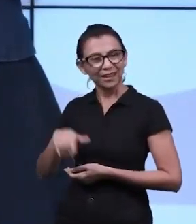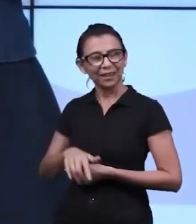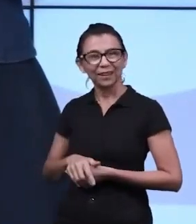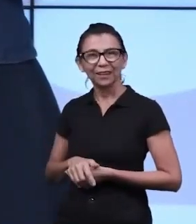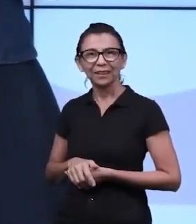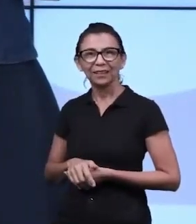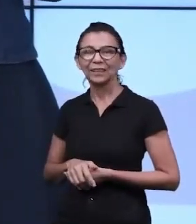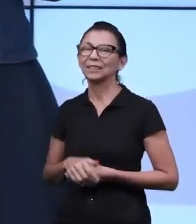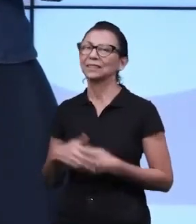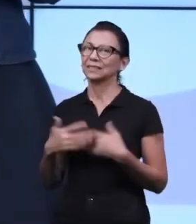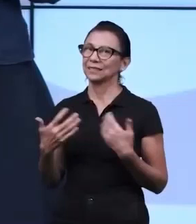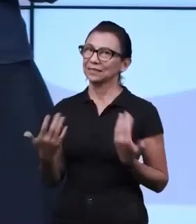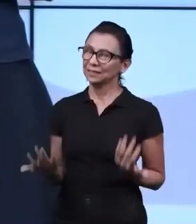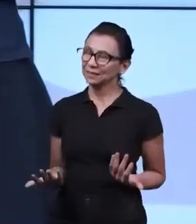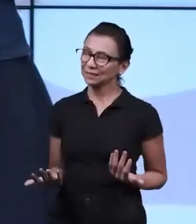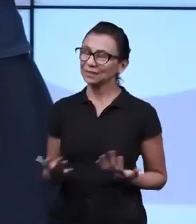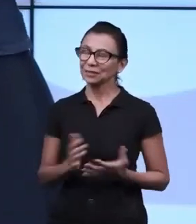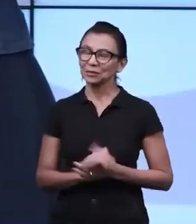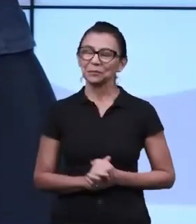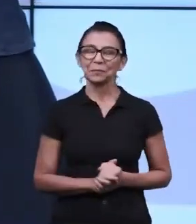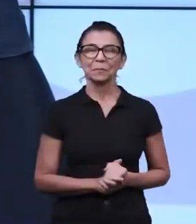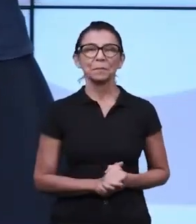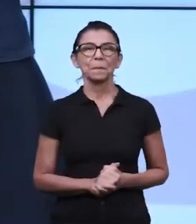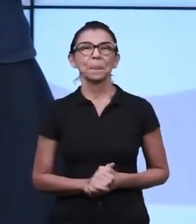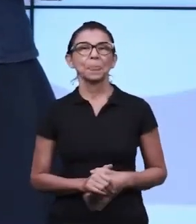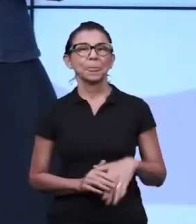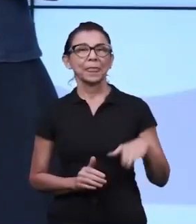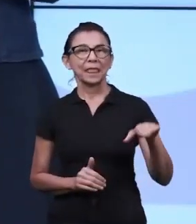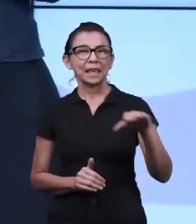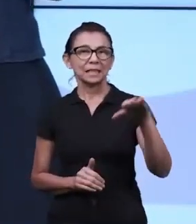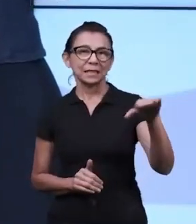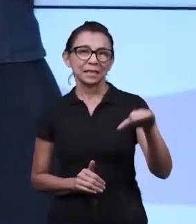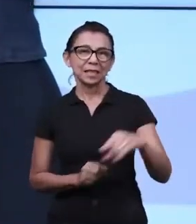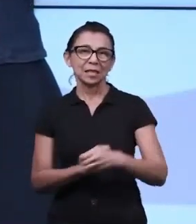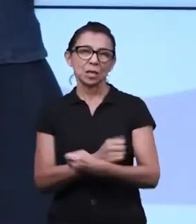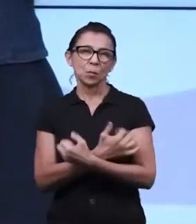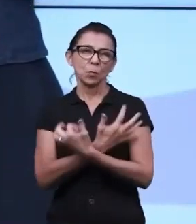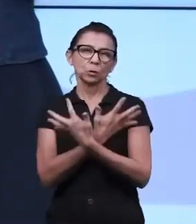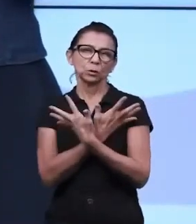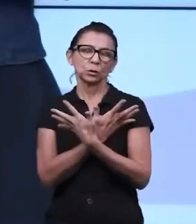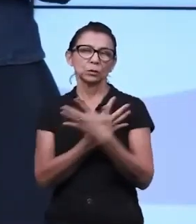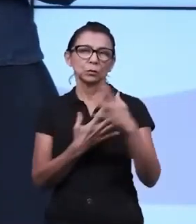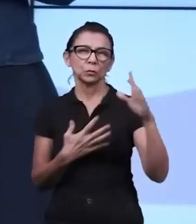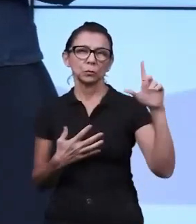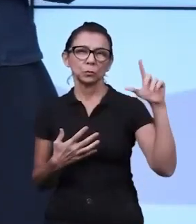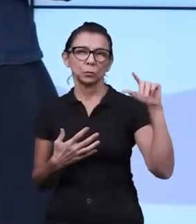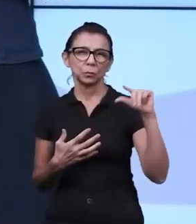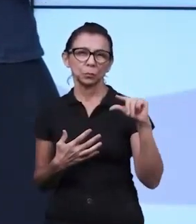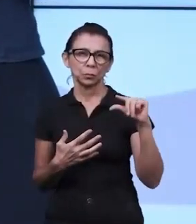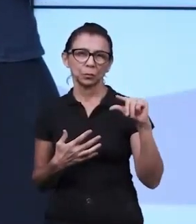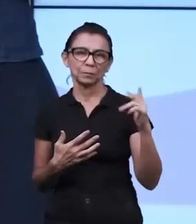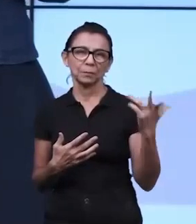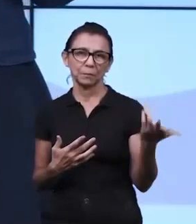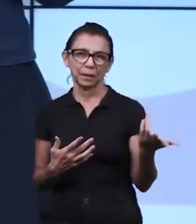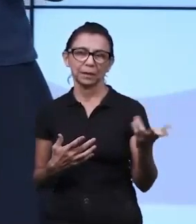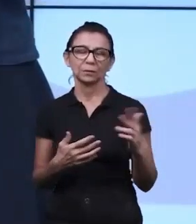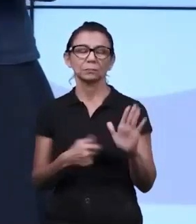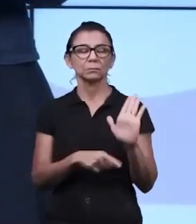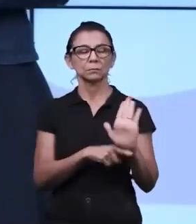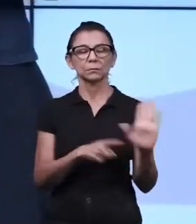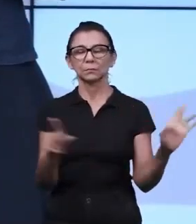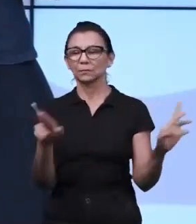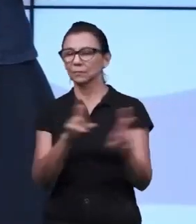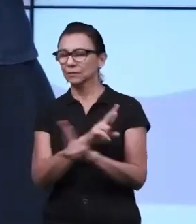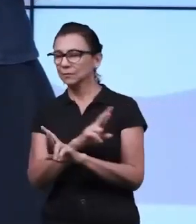falei, é uma criança que tem a tendência a ter uma maturidade emocional mais baixa. Então ajudá-la a se